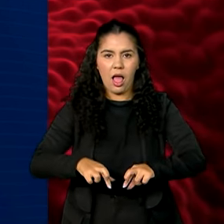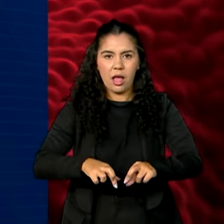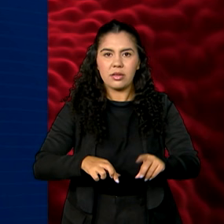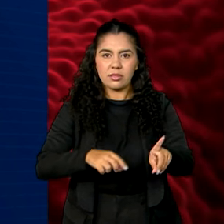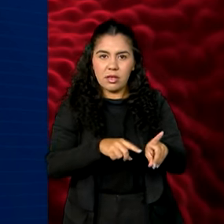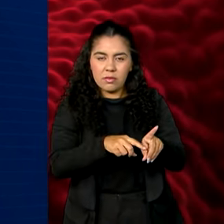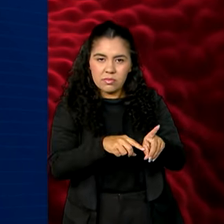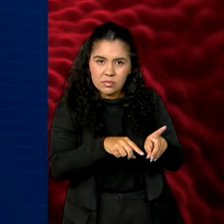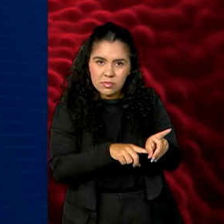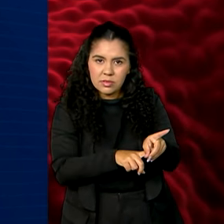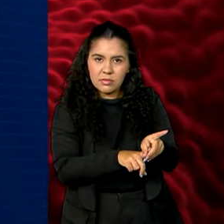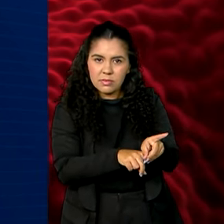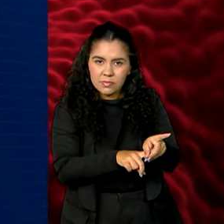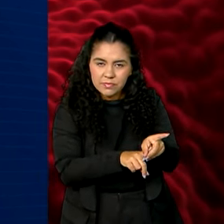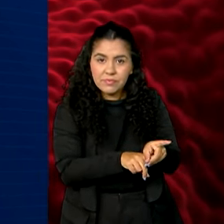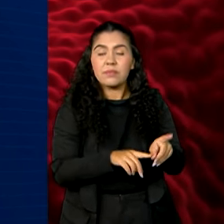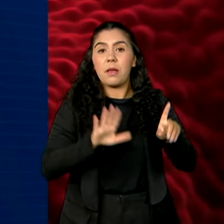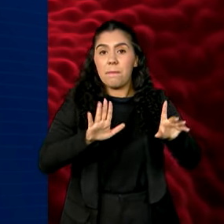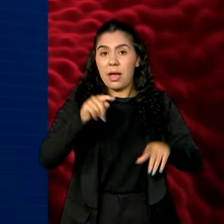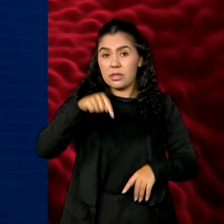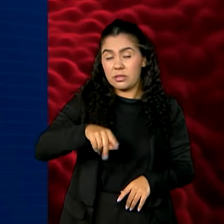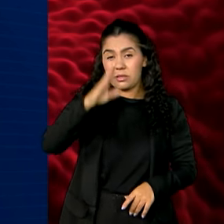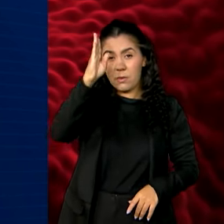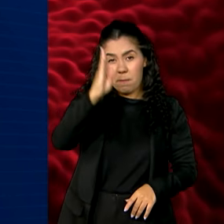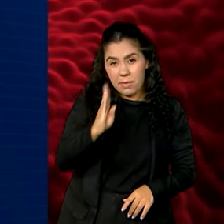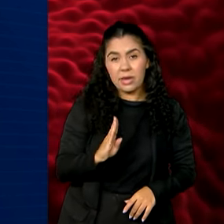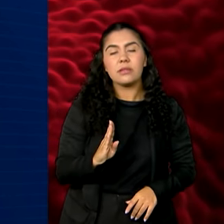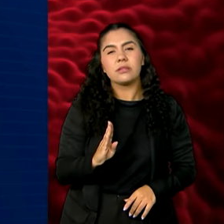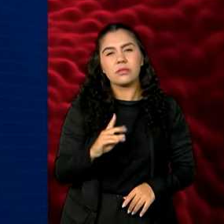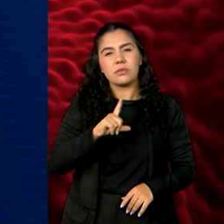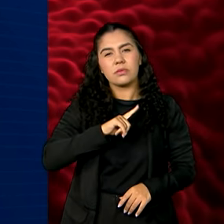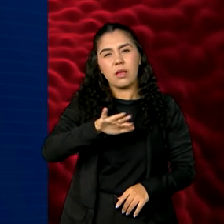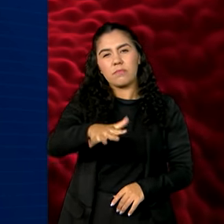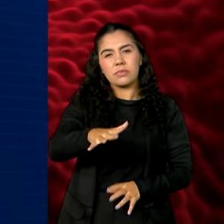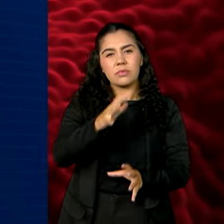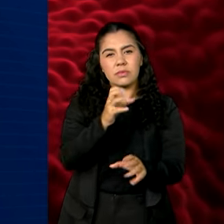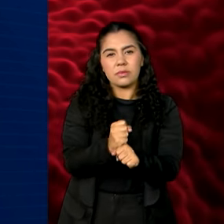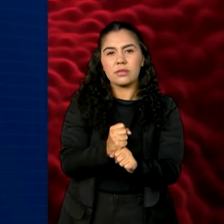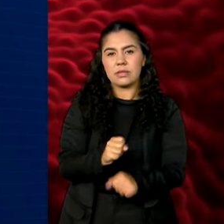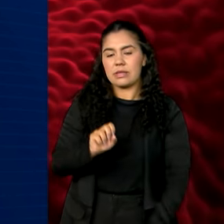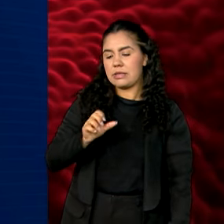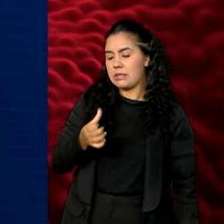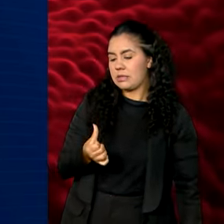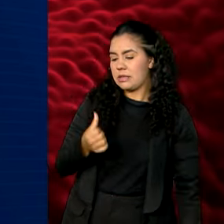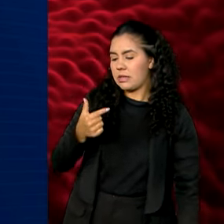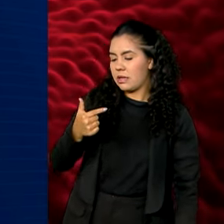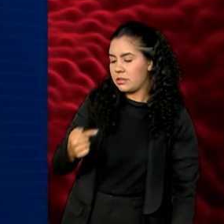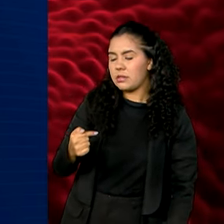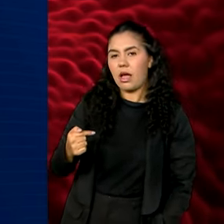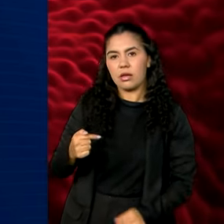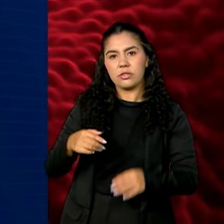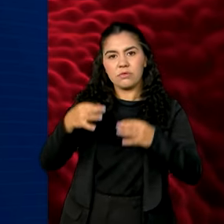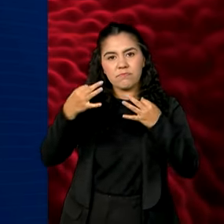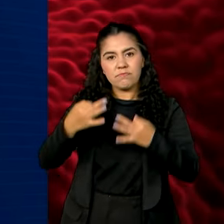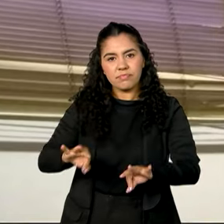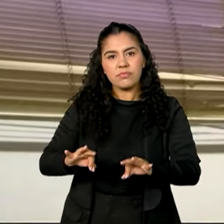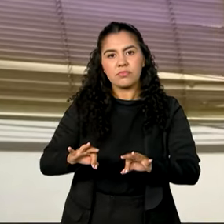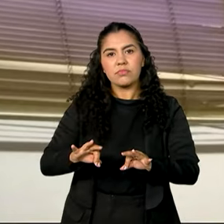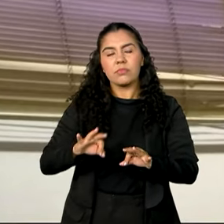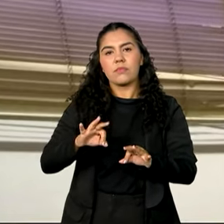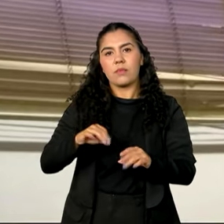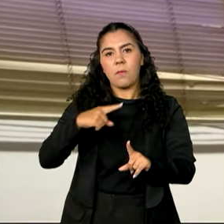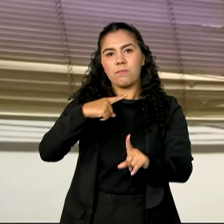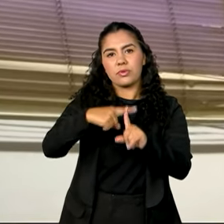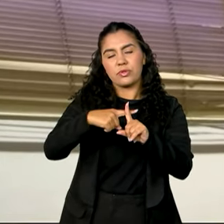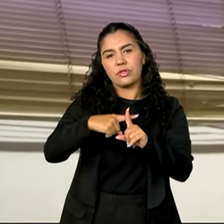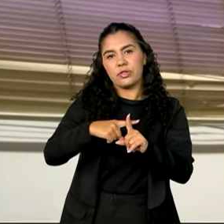câncer, é responsável por cerca de 67 casos para cada 100 mil homens. O